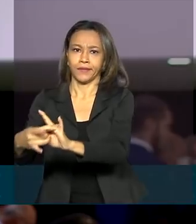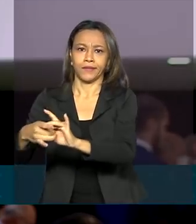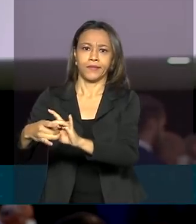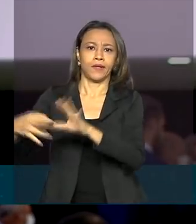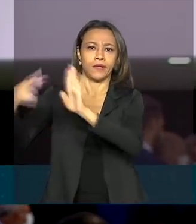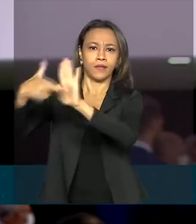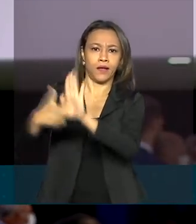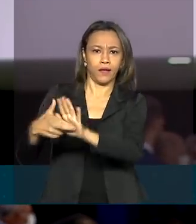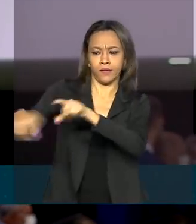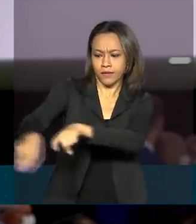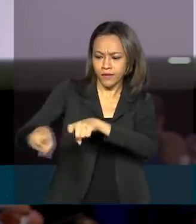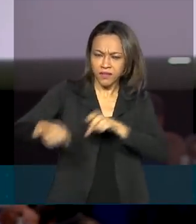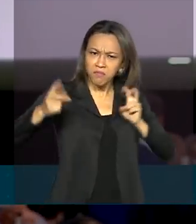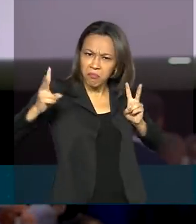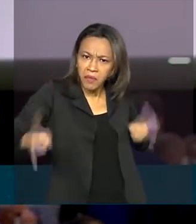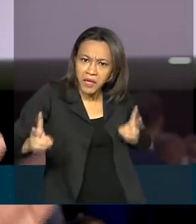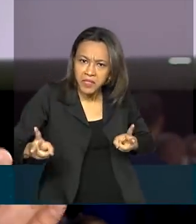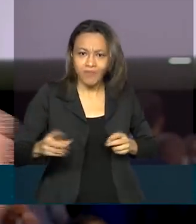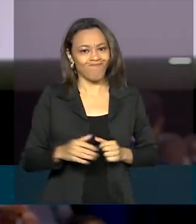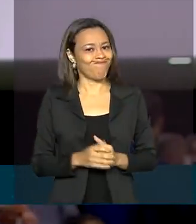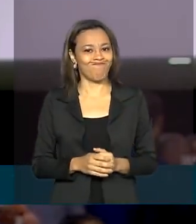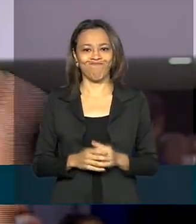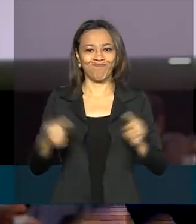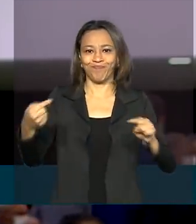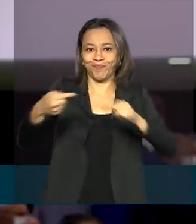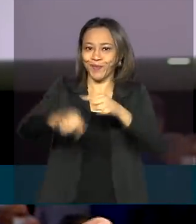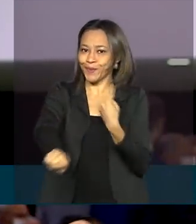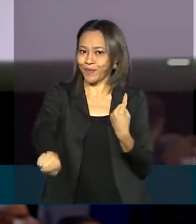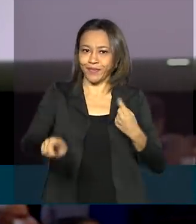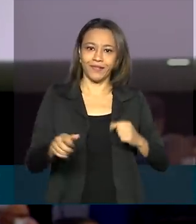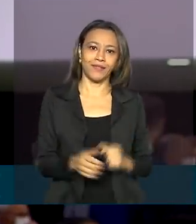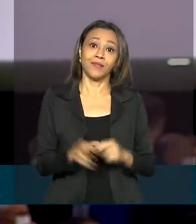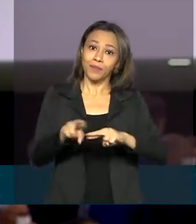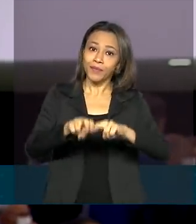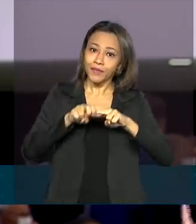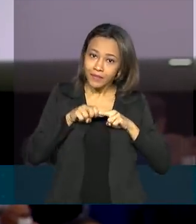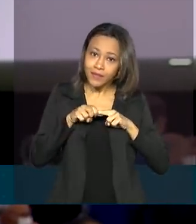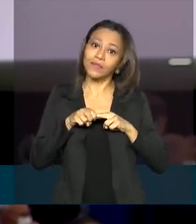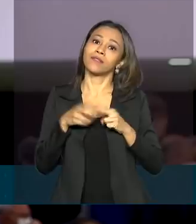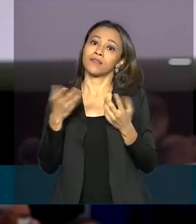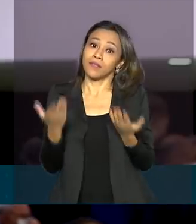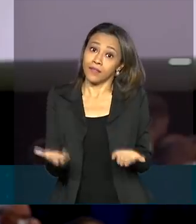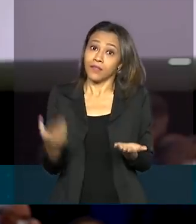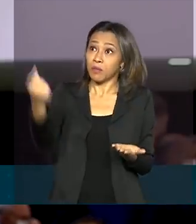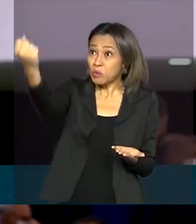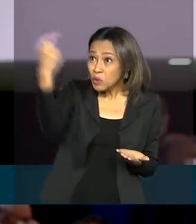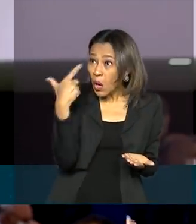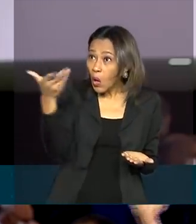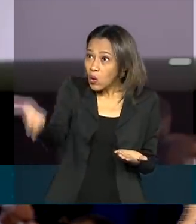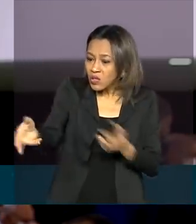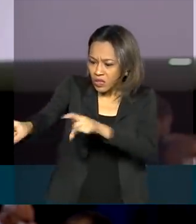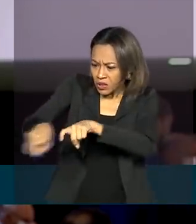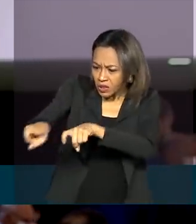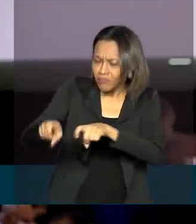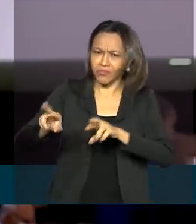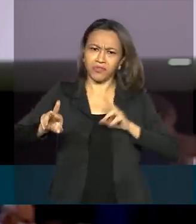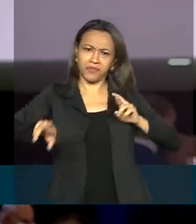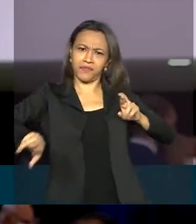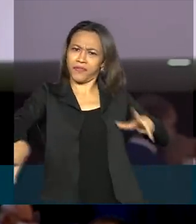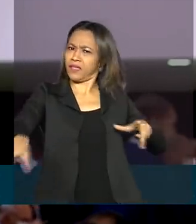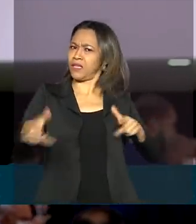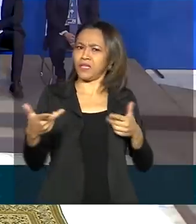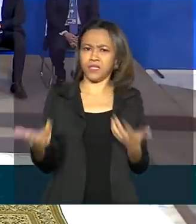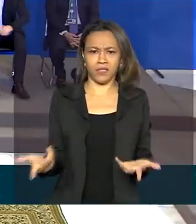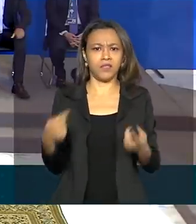o mesmo tipo de exigência, por exemplo, com relação ao trabalhador, com relação à exposição ao sol. São questões diferentes que precisam ser